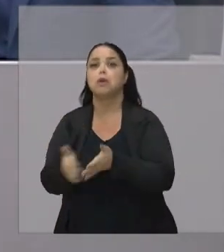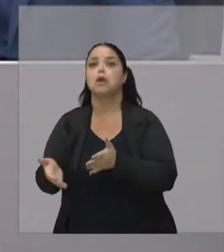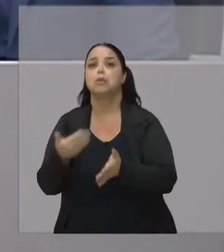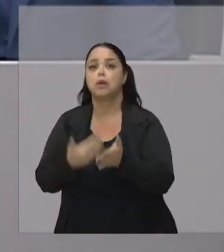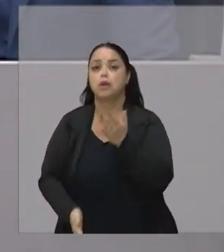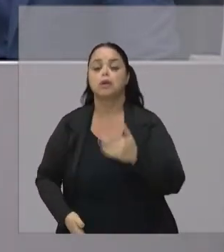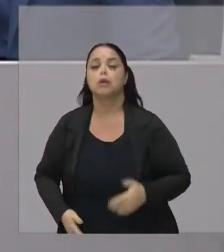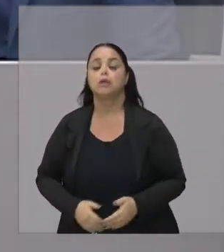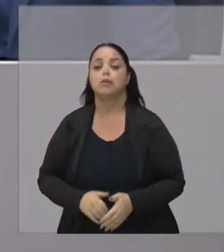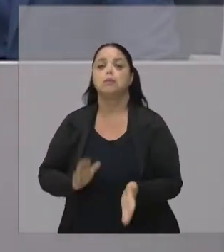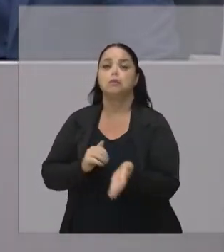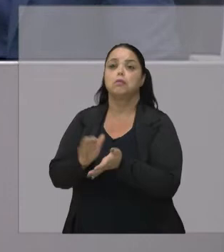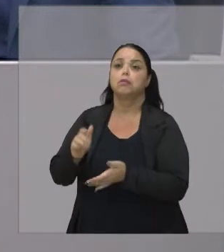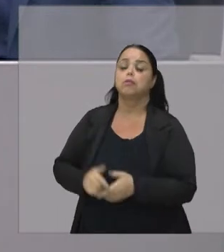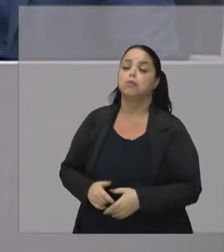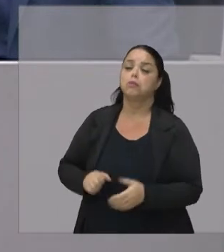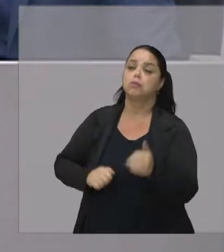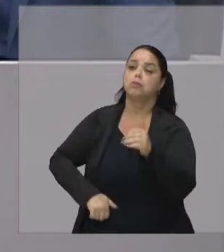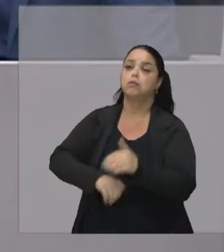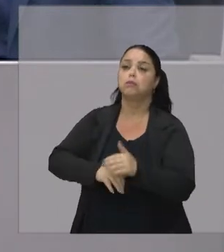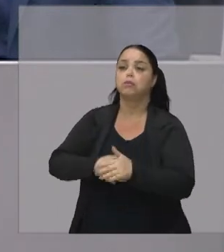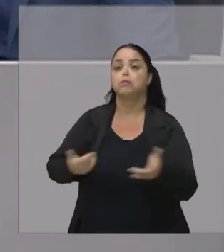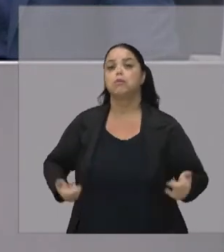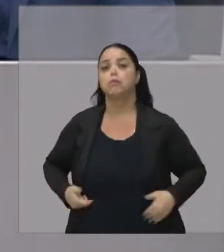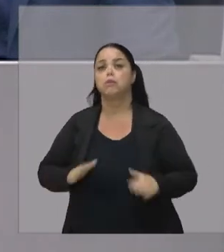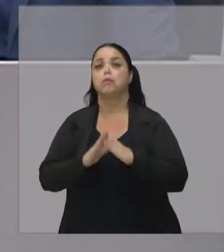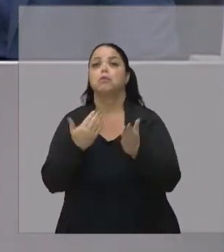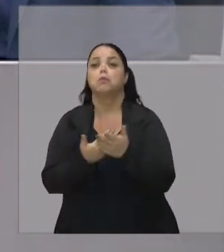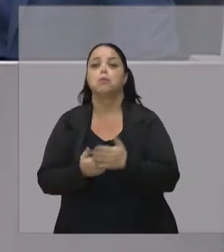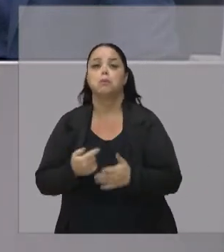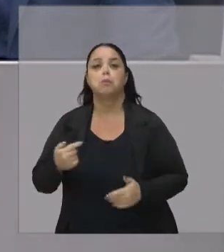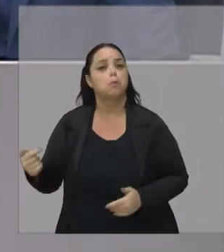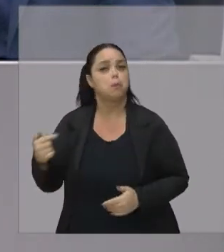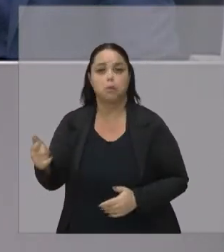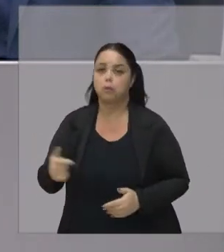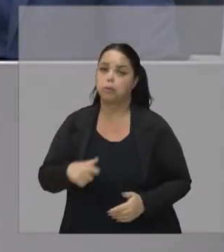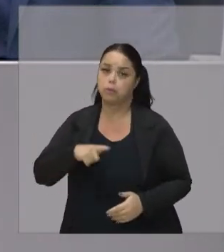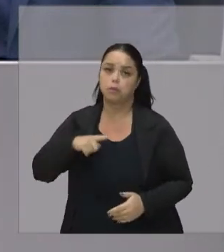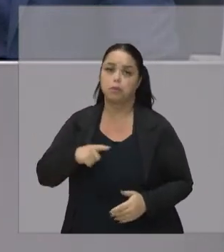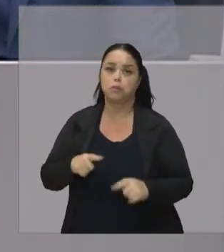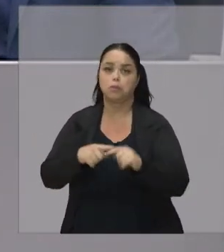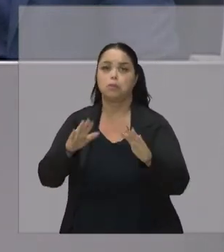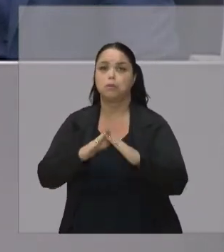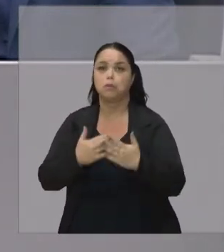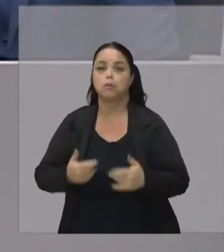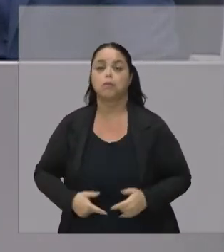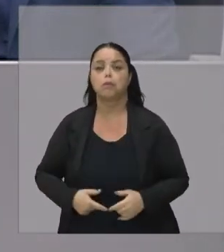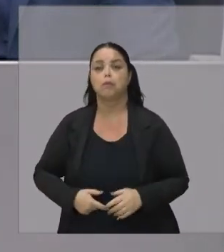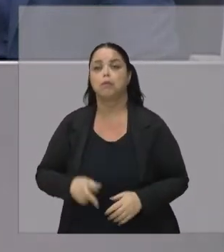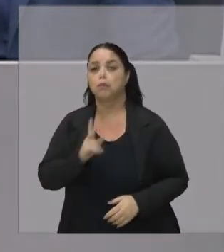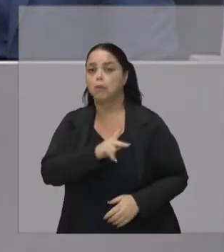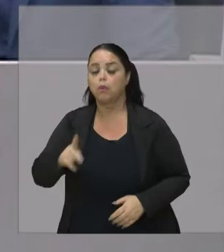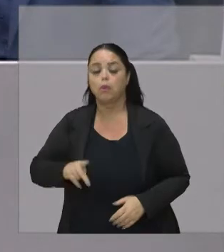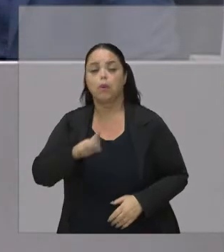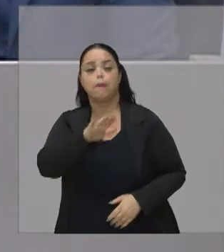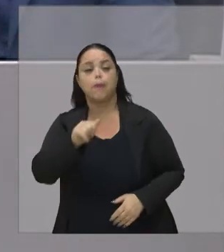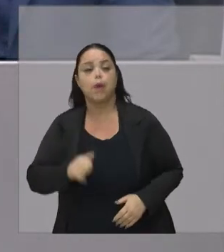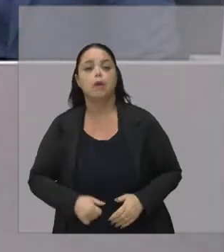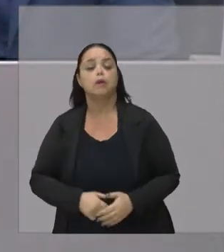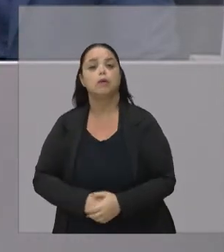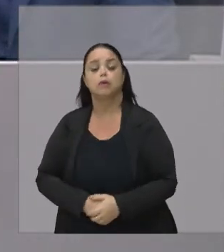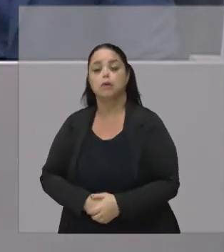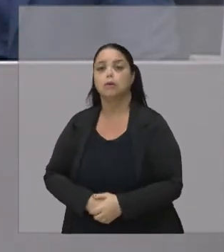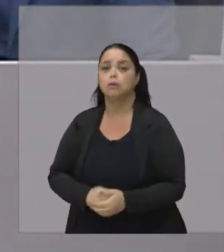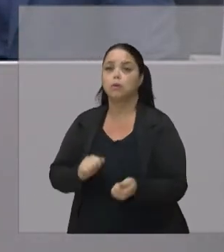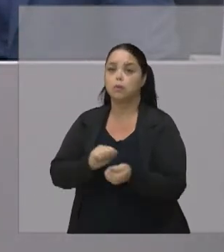Do time E cheguei no time da escola Que era o último time Que eu tinha para jogar E lá Esse professor Me chamou E foi esse cara Que foi me